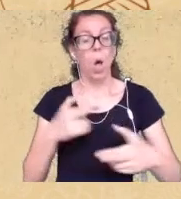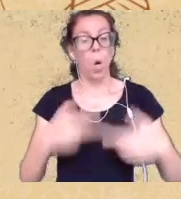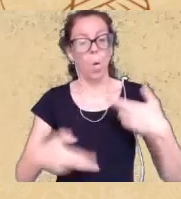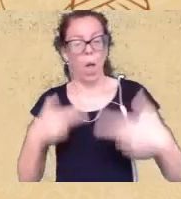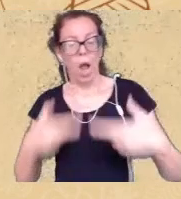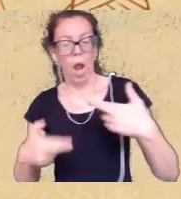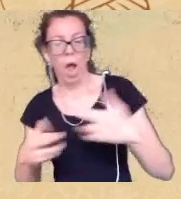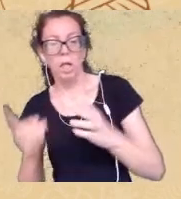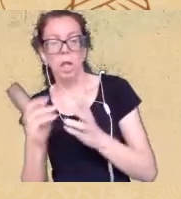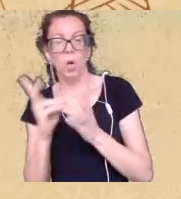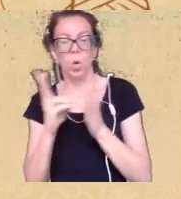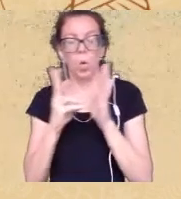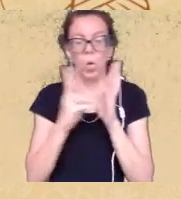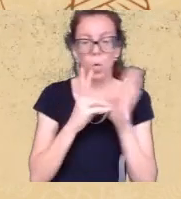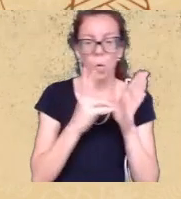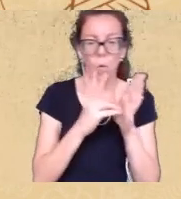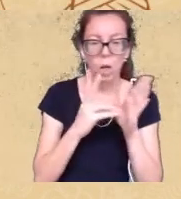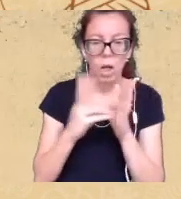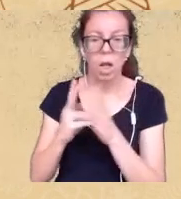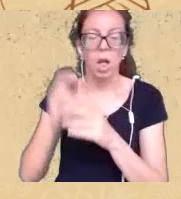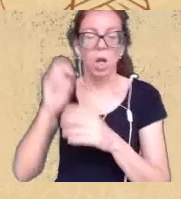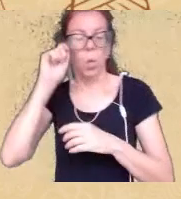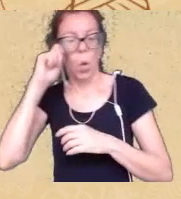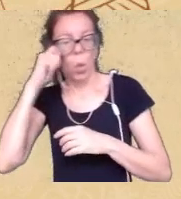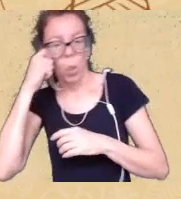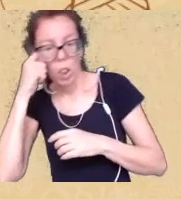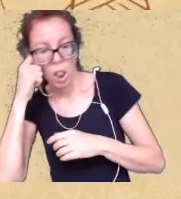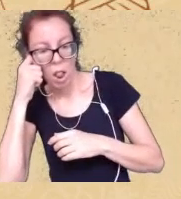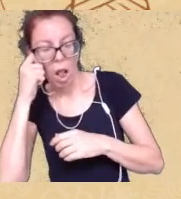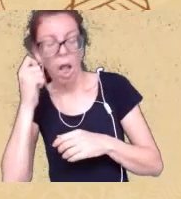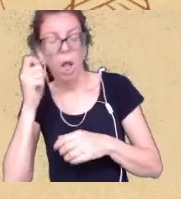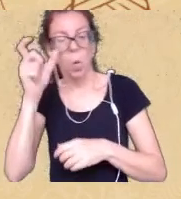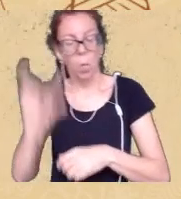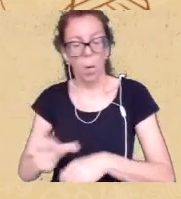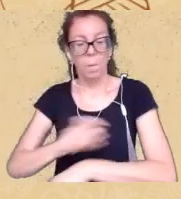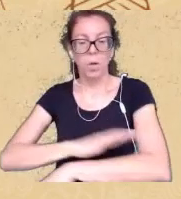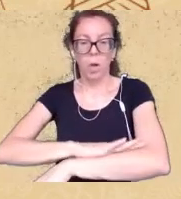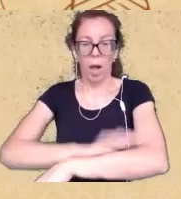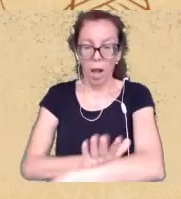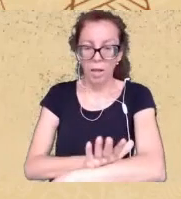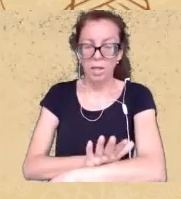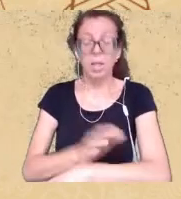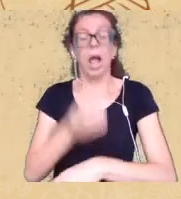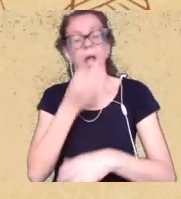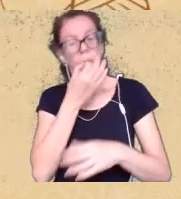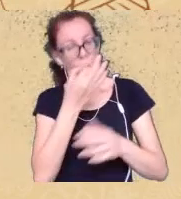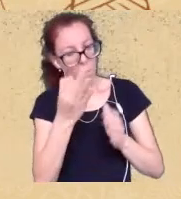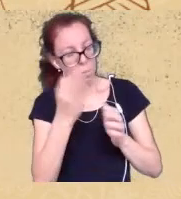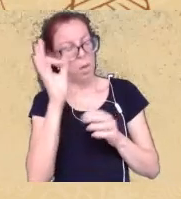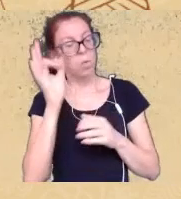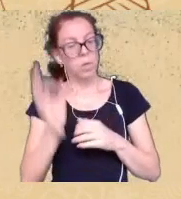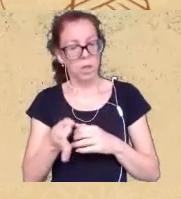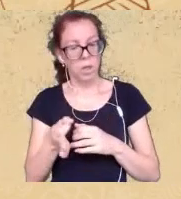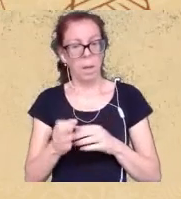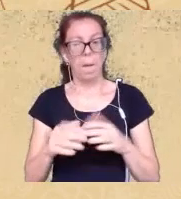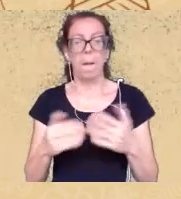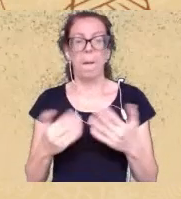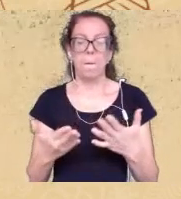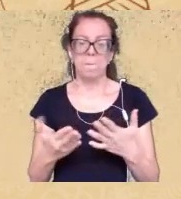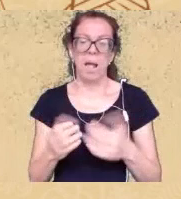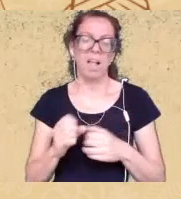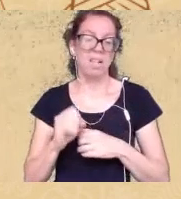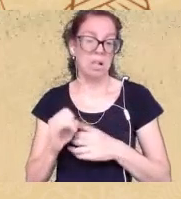uma negra com um racista aí eu vou ter que dar a minha opinião mas se o casamento encontra interracial